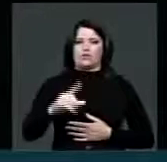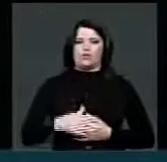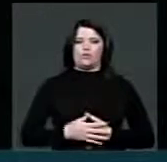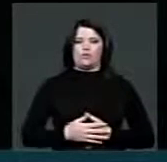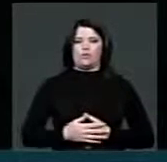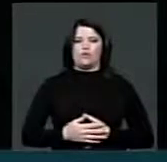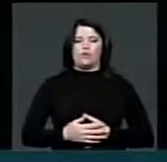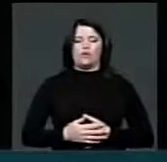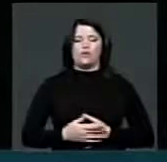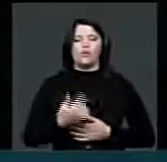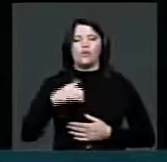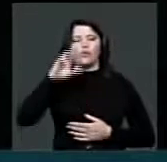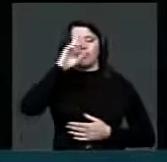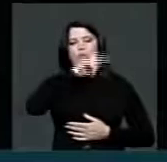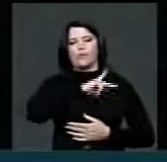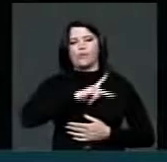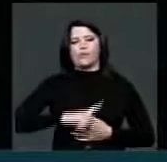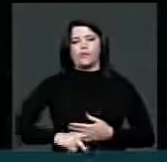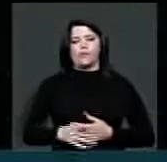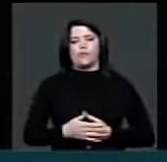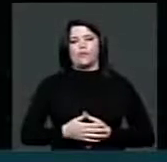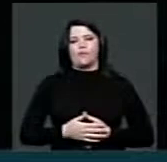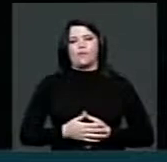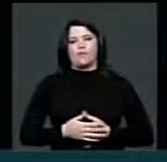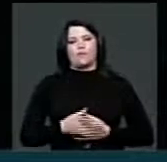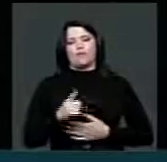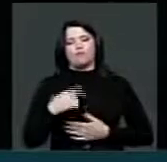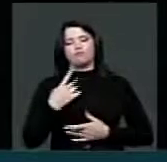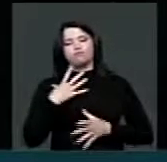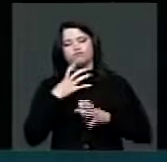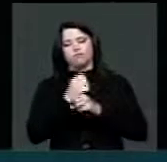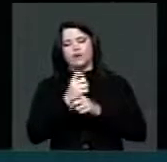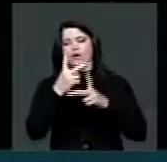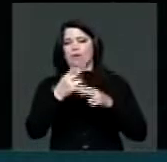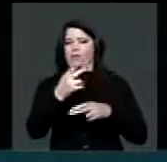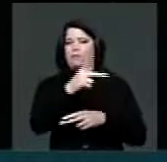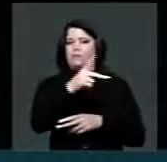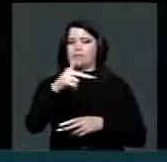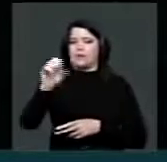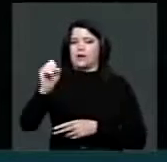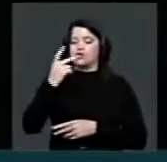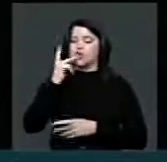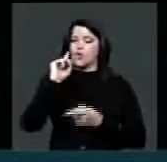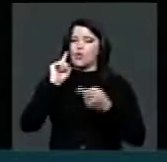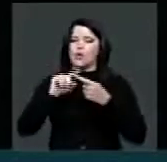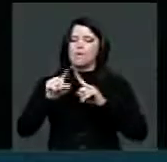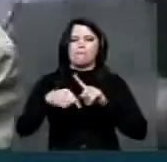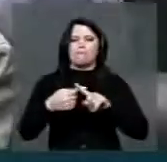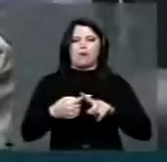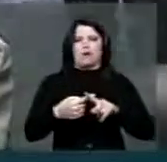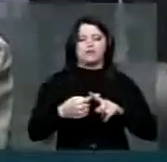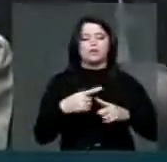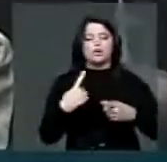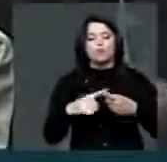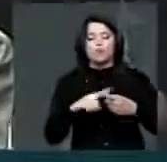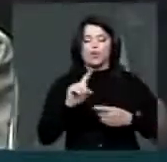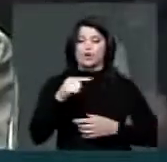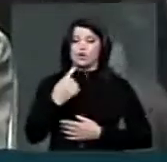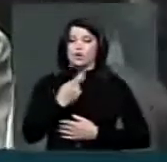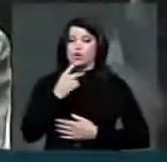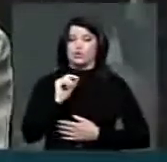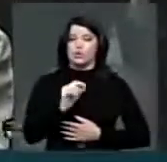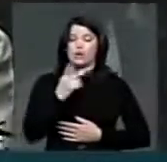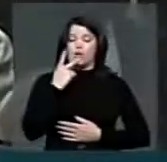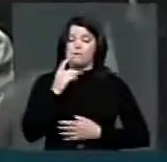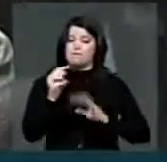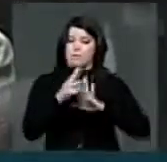Senhor presidente, nos somamos ao PPS com mais força ainda, porque para nós essa